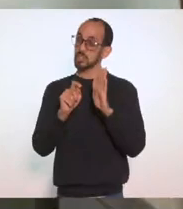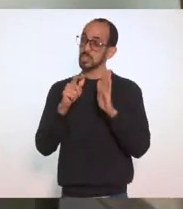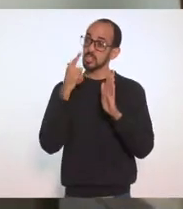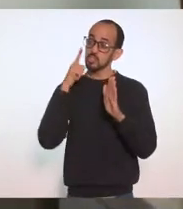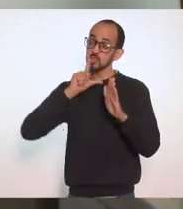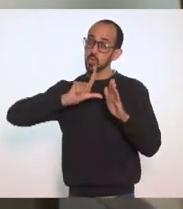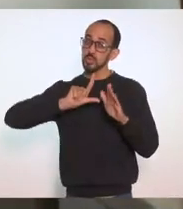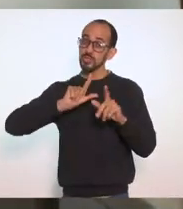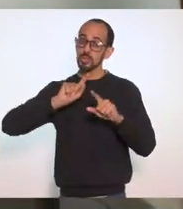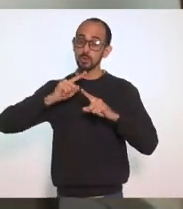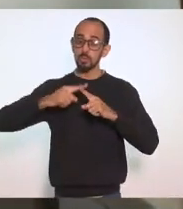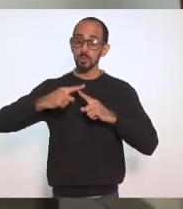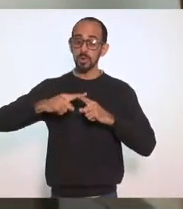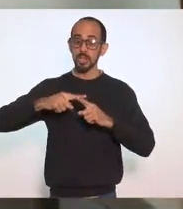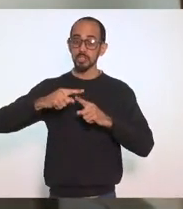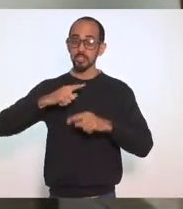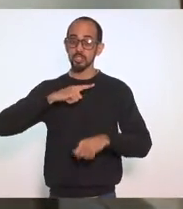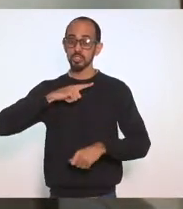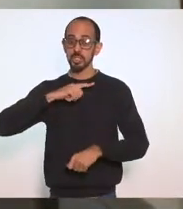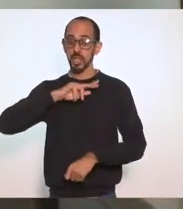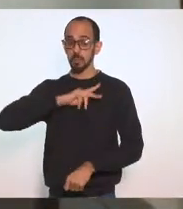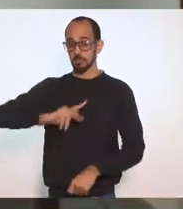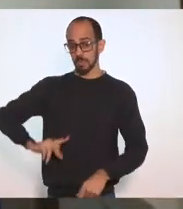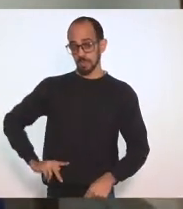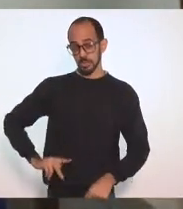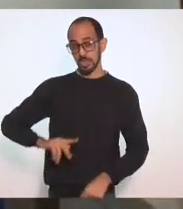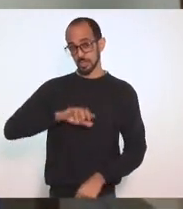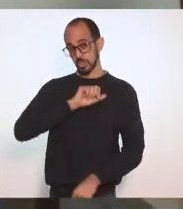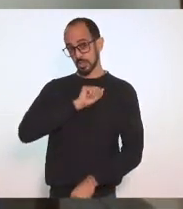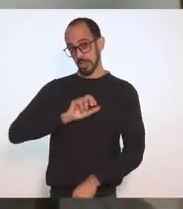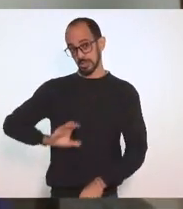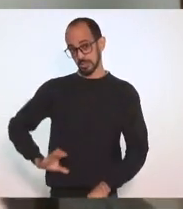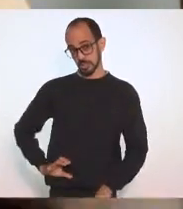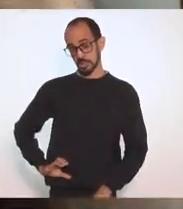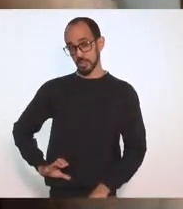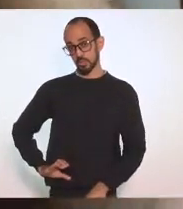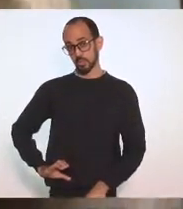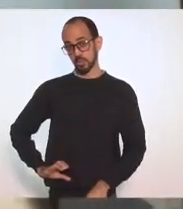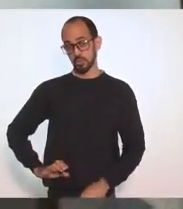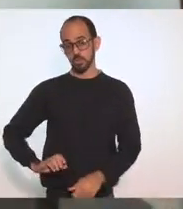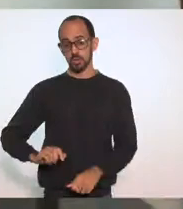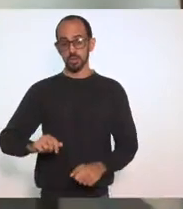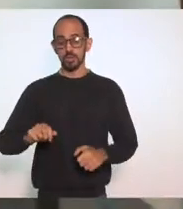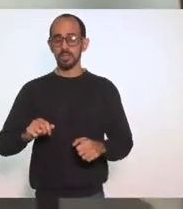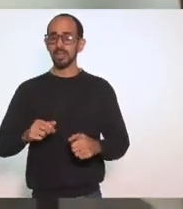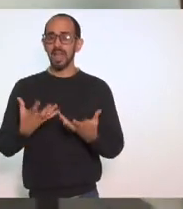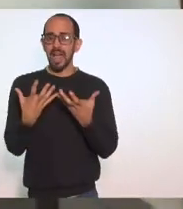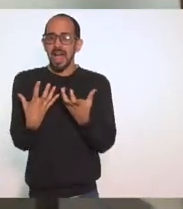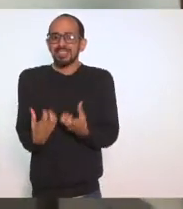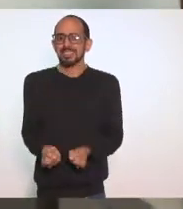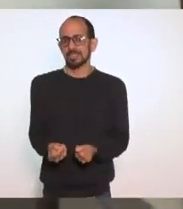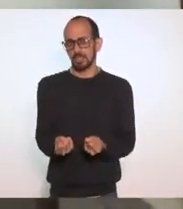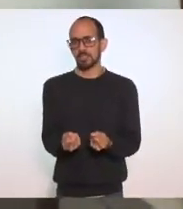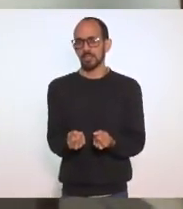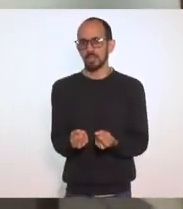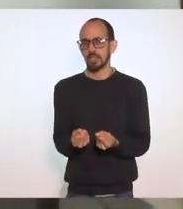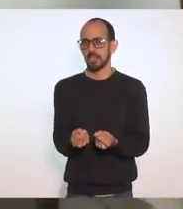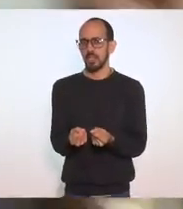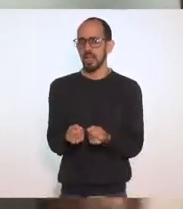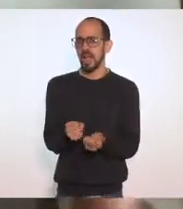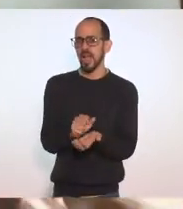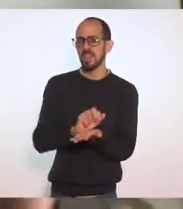nós temos Um presidente Deputado André Siciliano Que abraça A